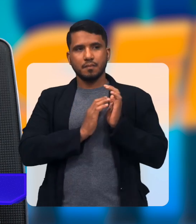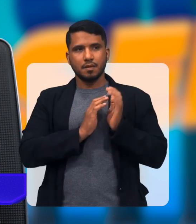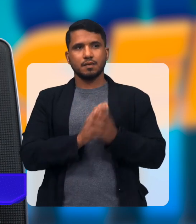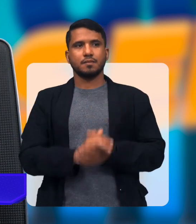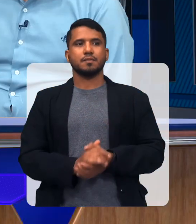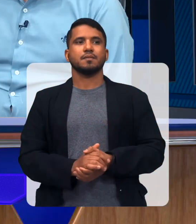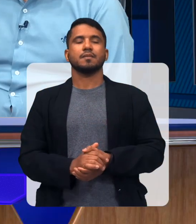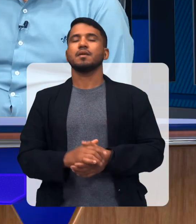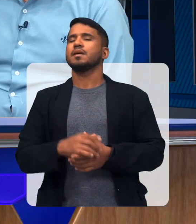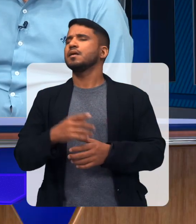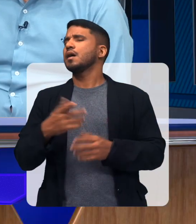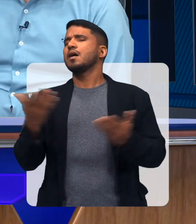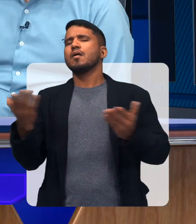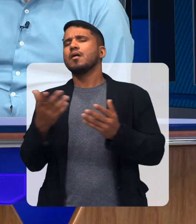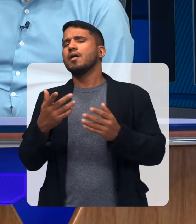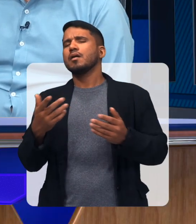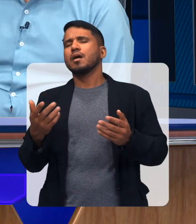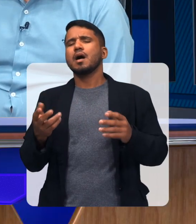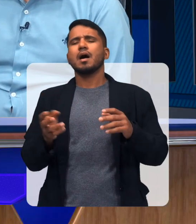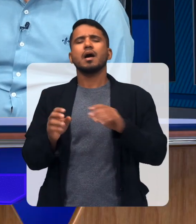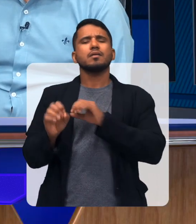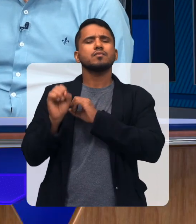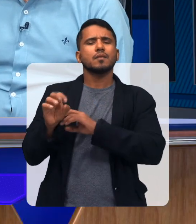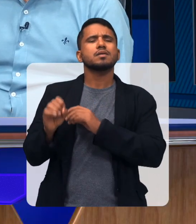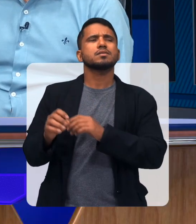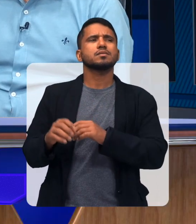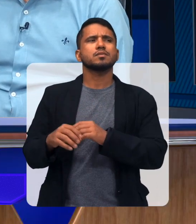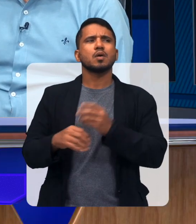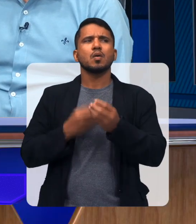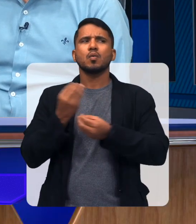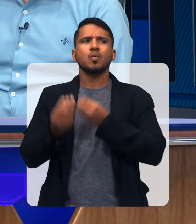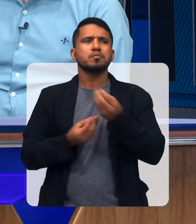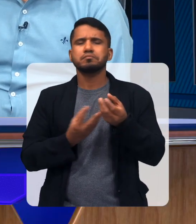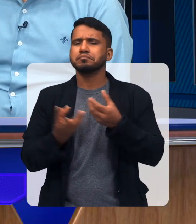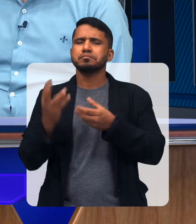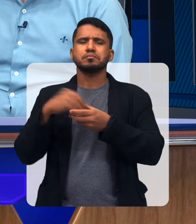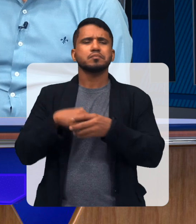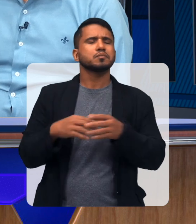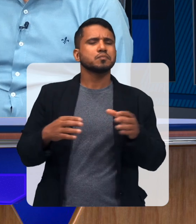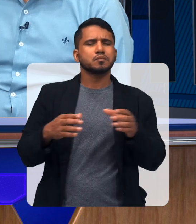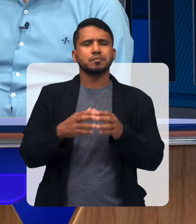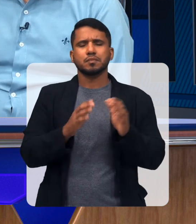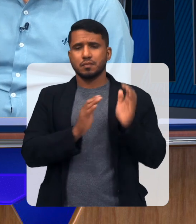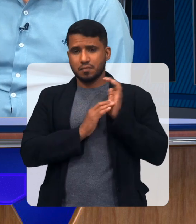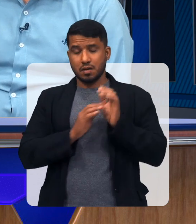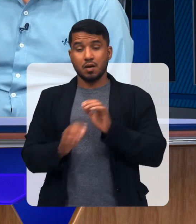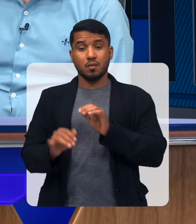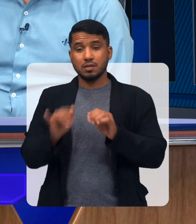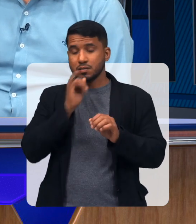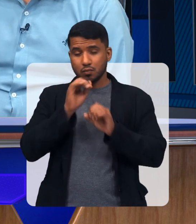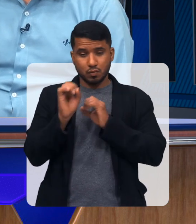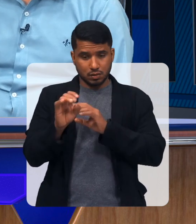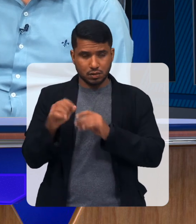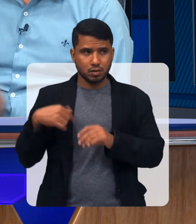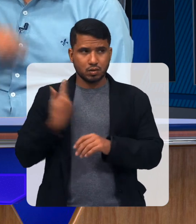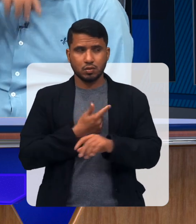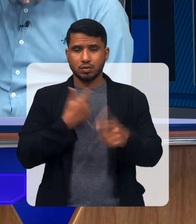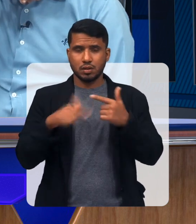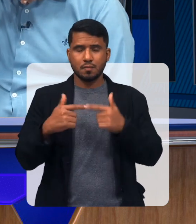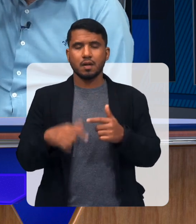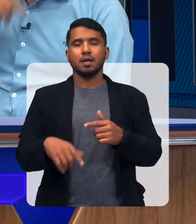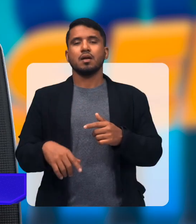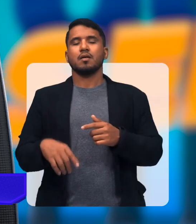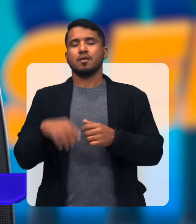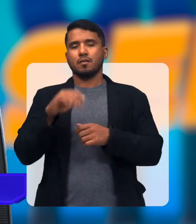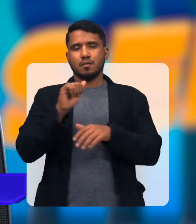E a educação, como está funcionando para esse público? A educação, né? Nós